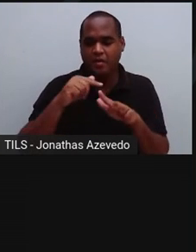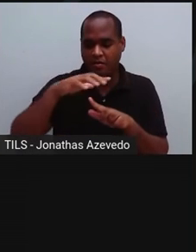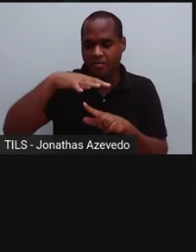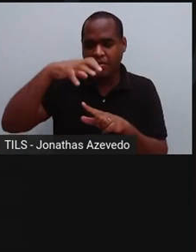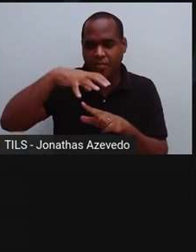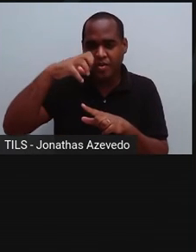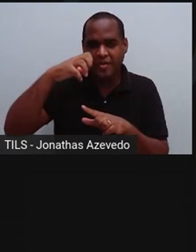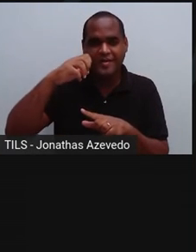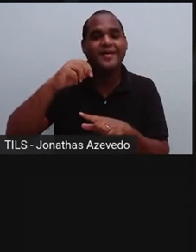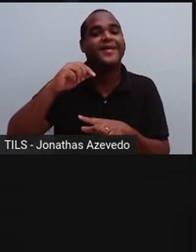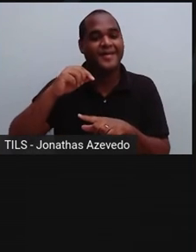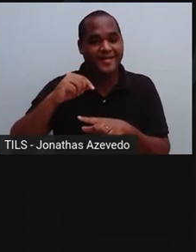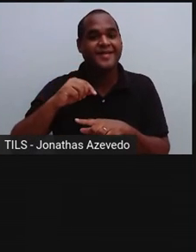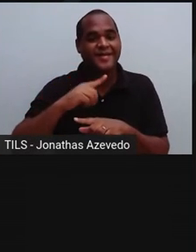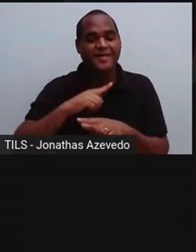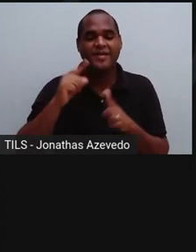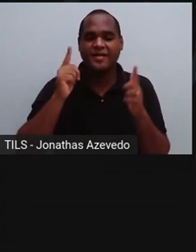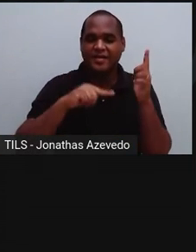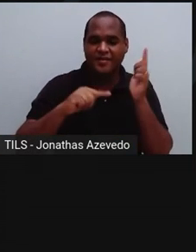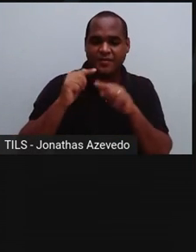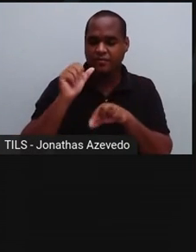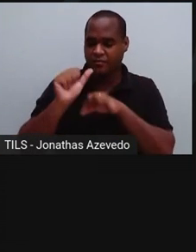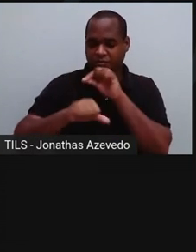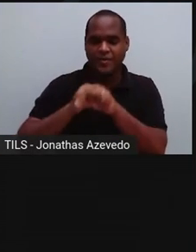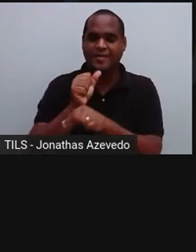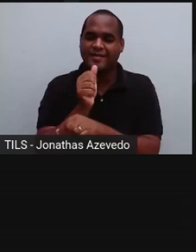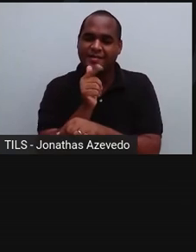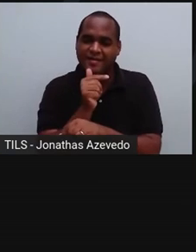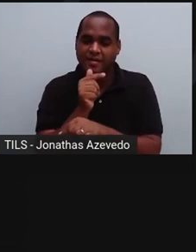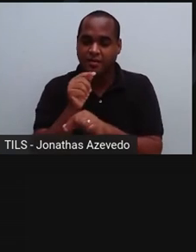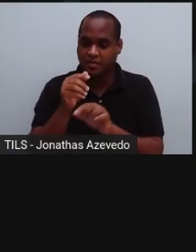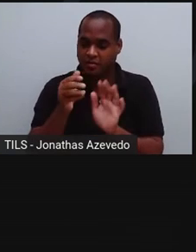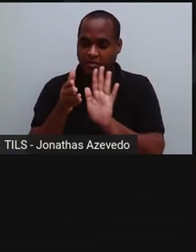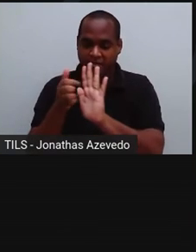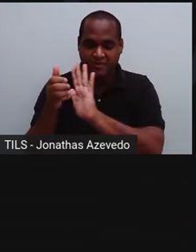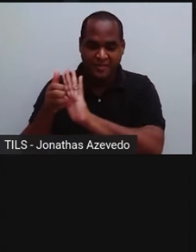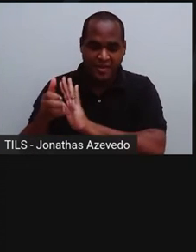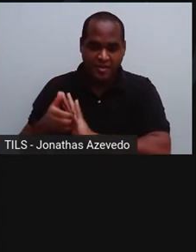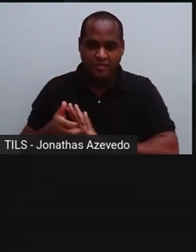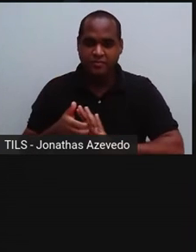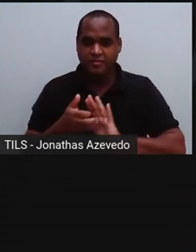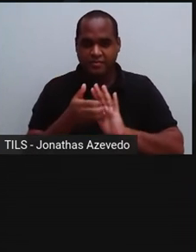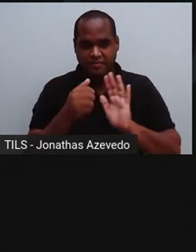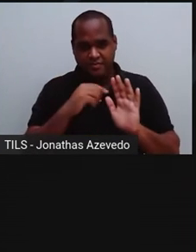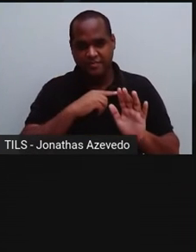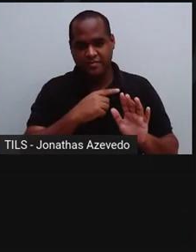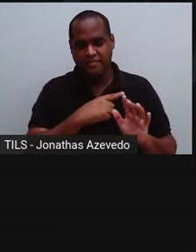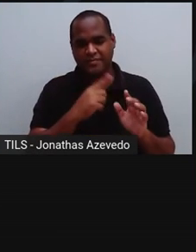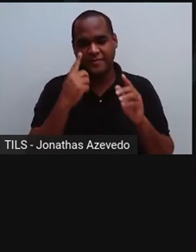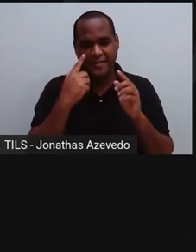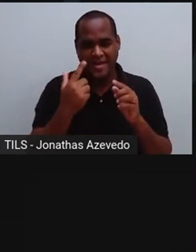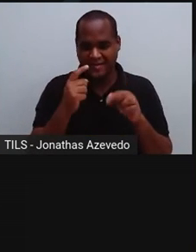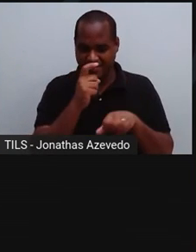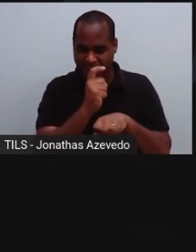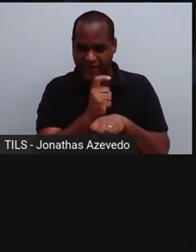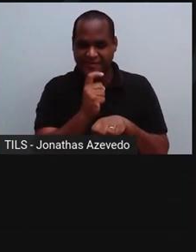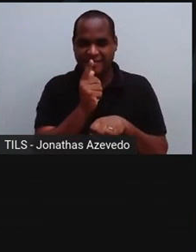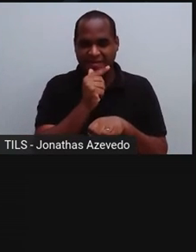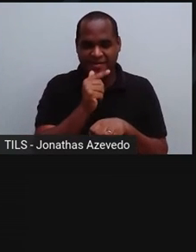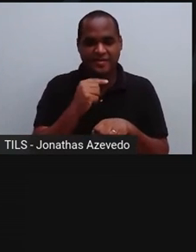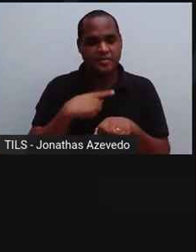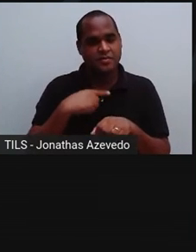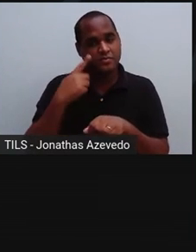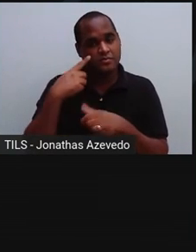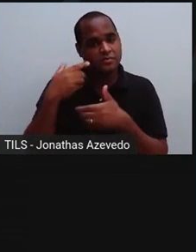passando assim para o estado líquido. Para separar uma mistura homogênea composta apenas por sólidos, aplicamos a fusão